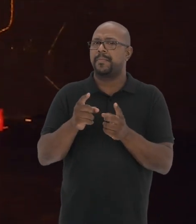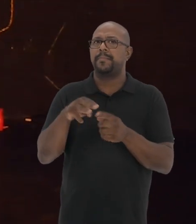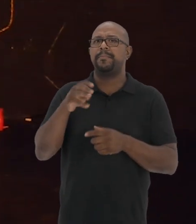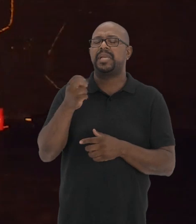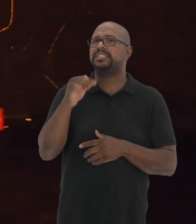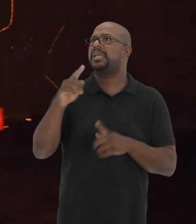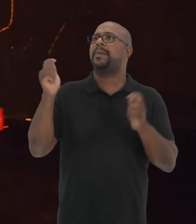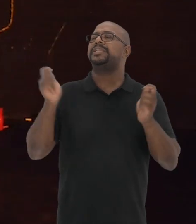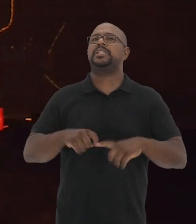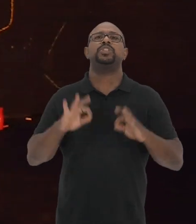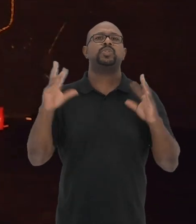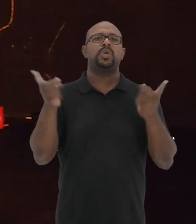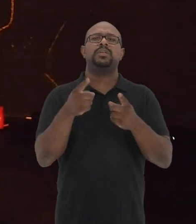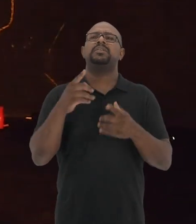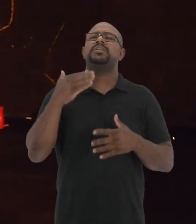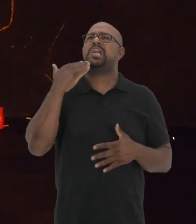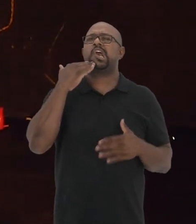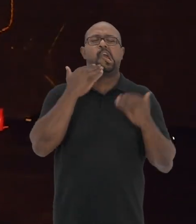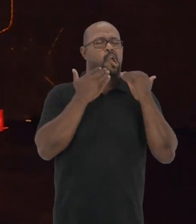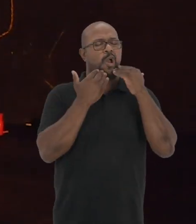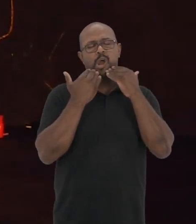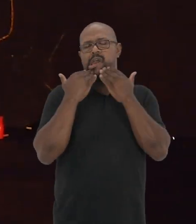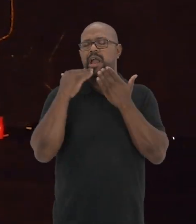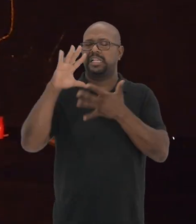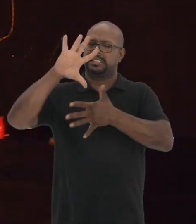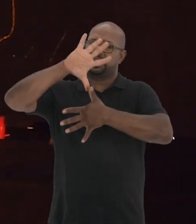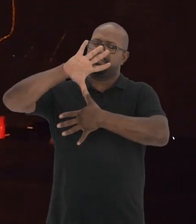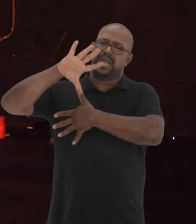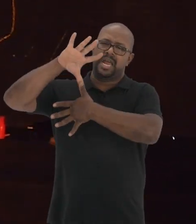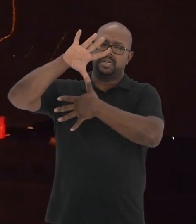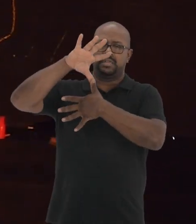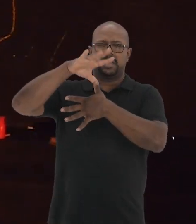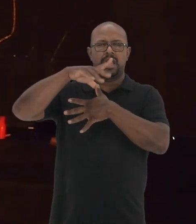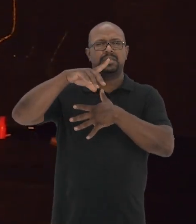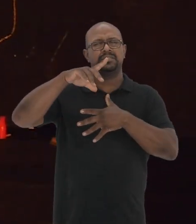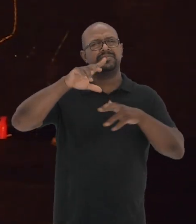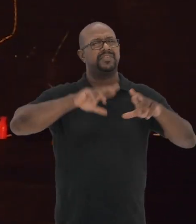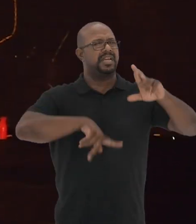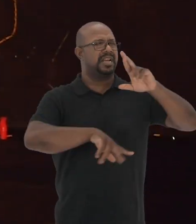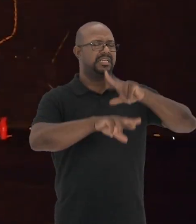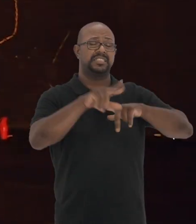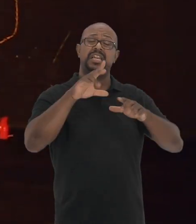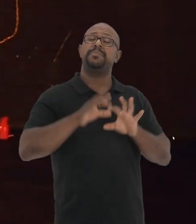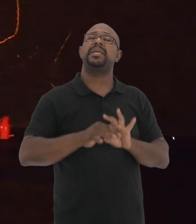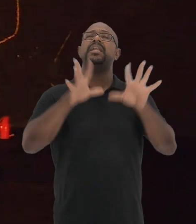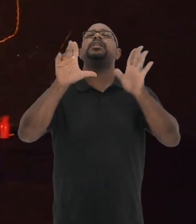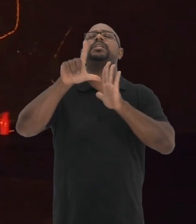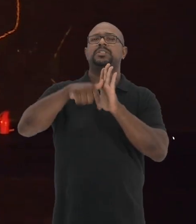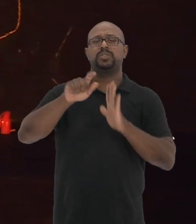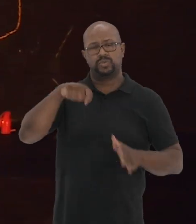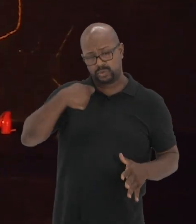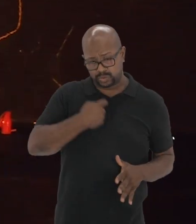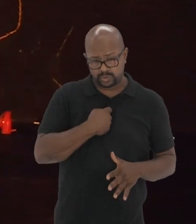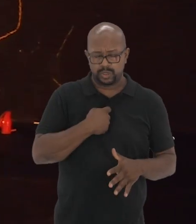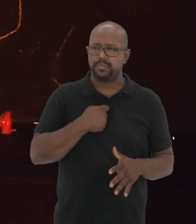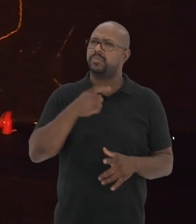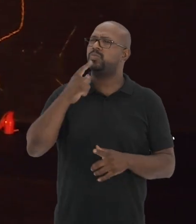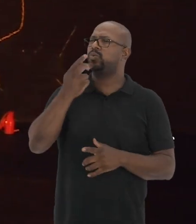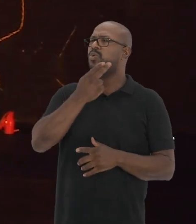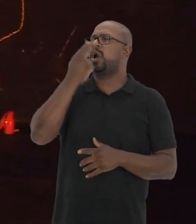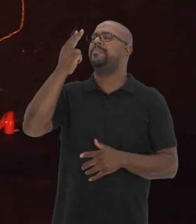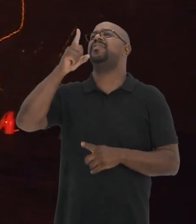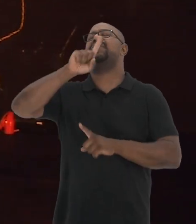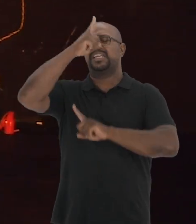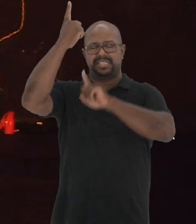deformadas Américas, nas diferenças liberdades tardias, sou o sobrenome inventado, a